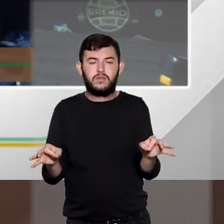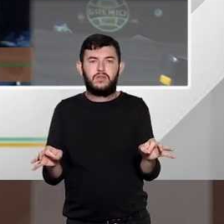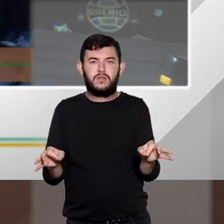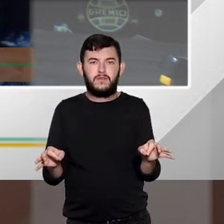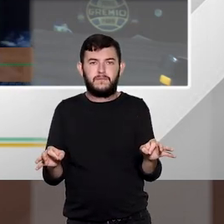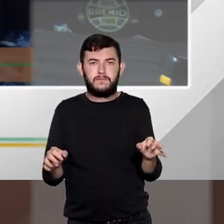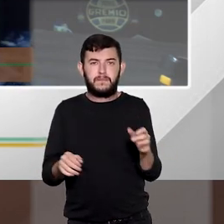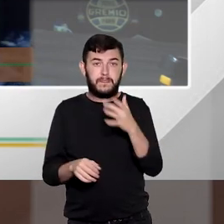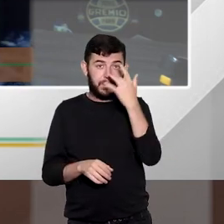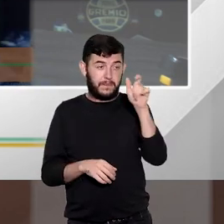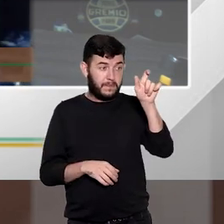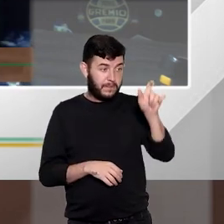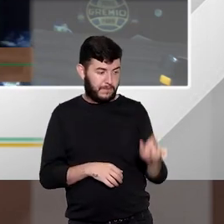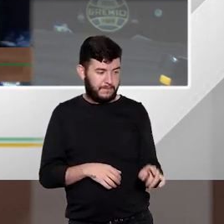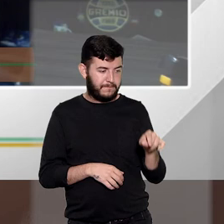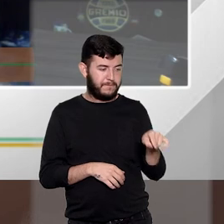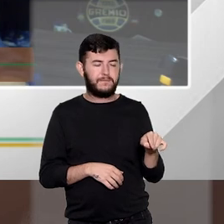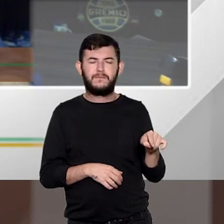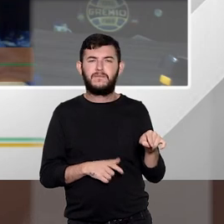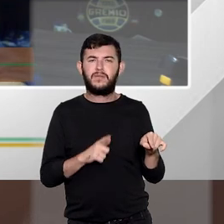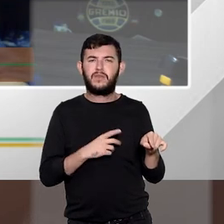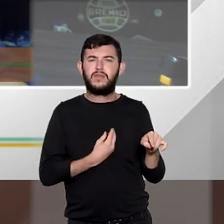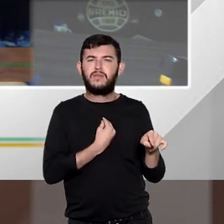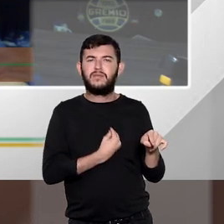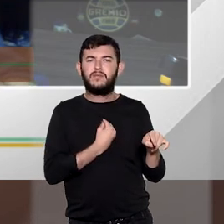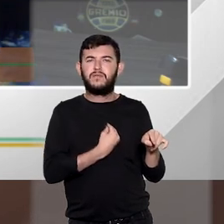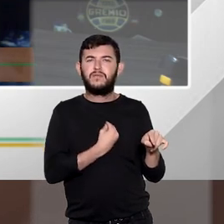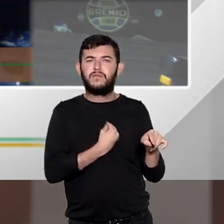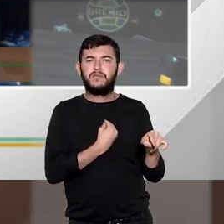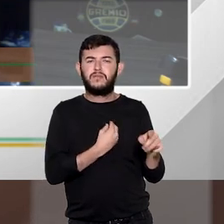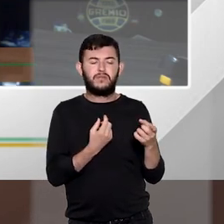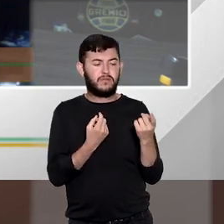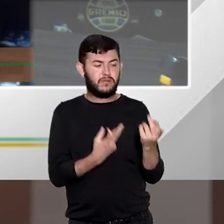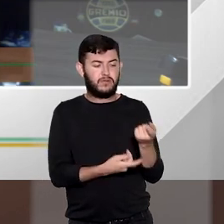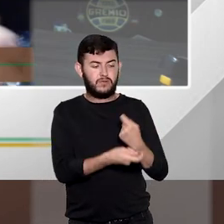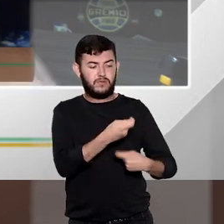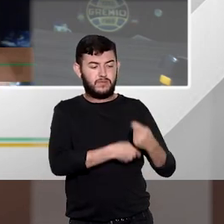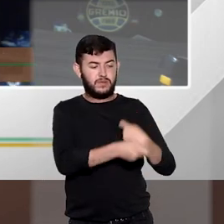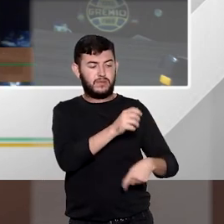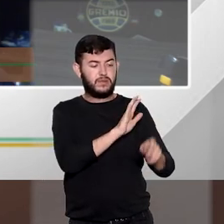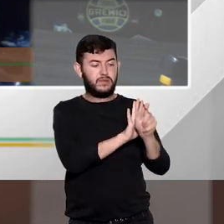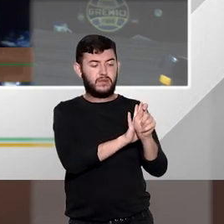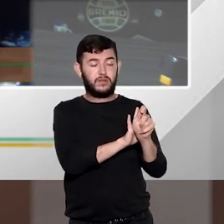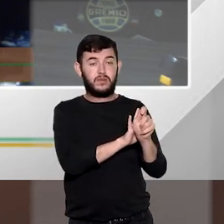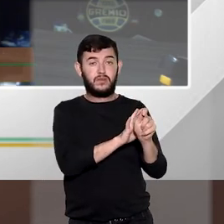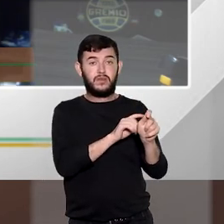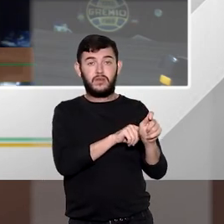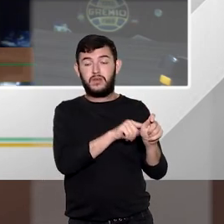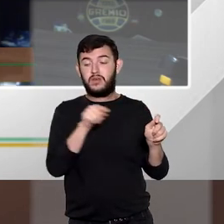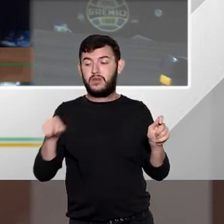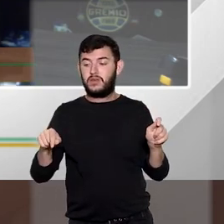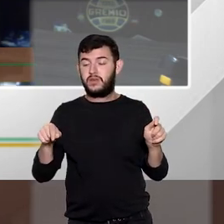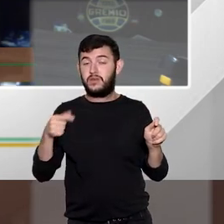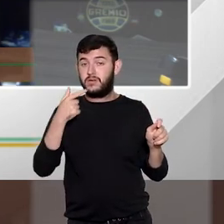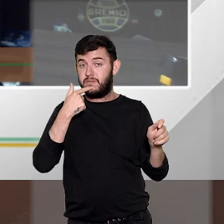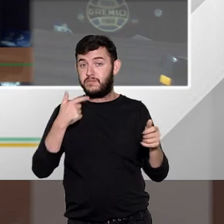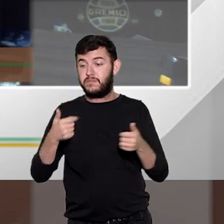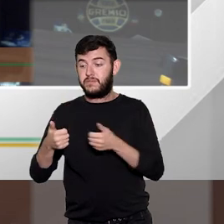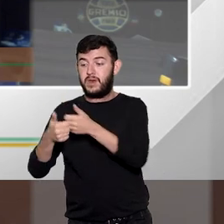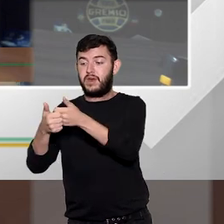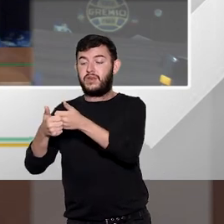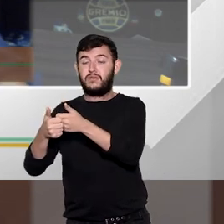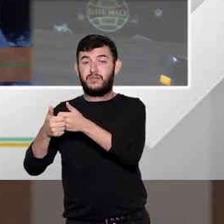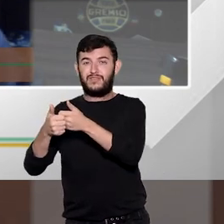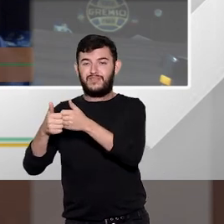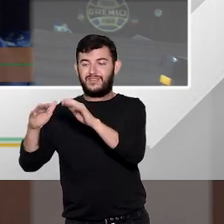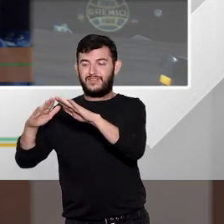rapaz o agente estiver comercializando droga próximo a um estabelecimento escolar